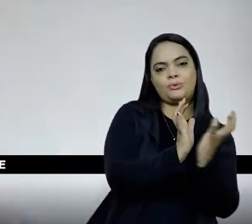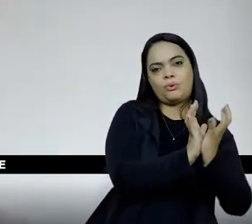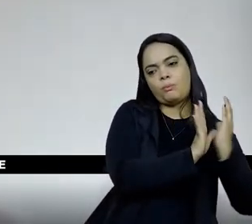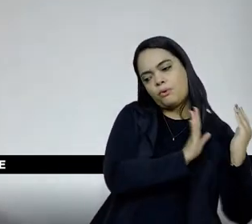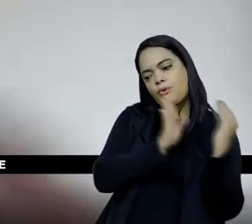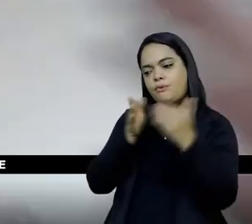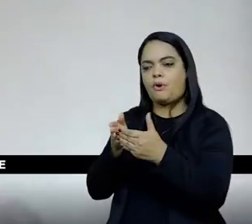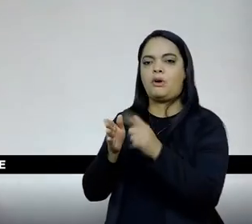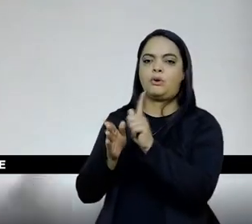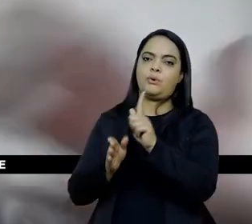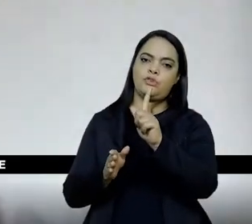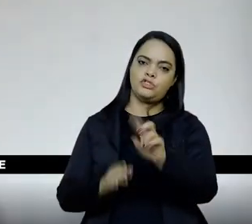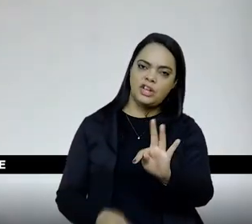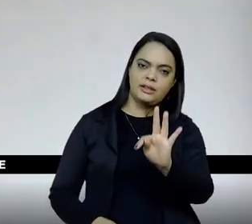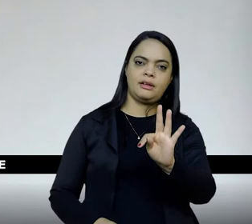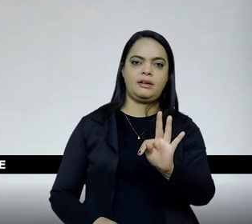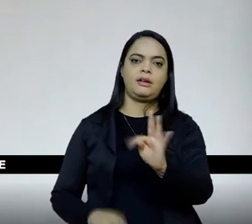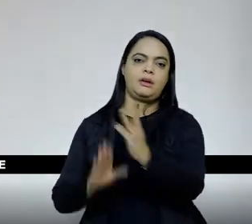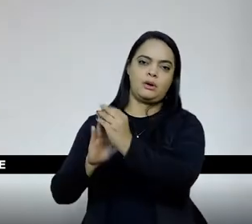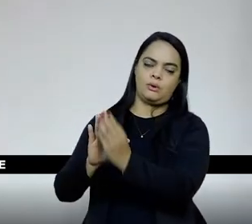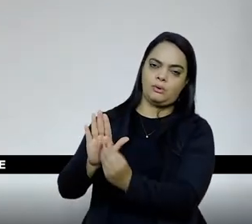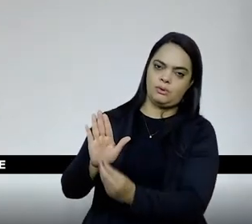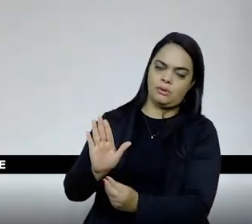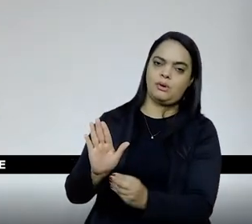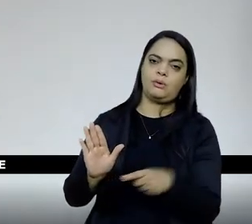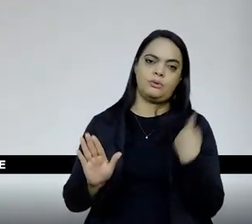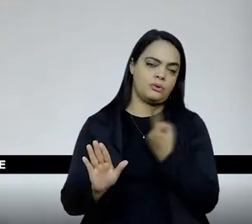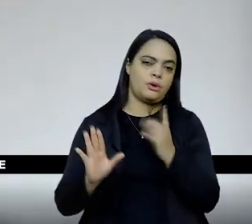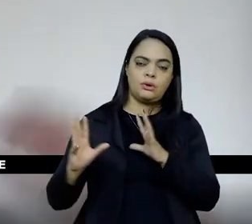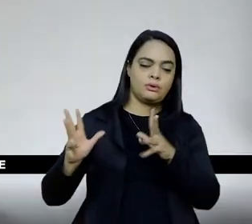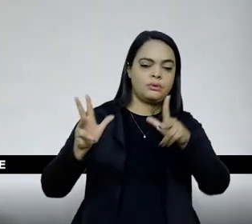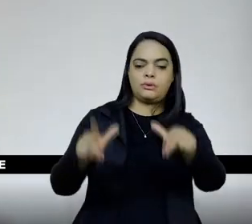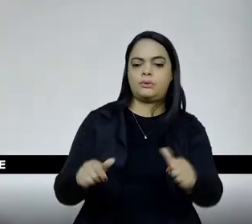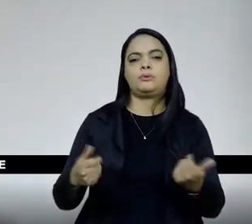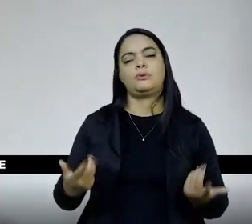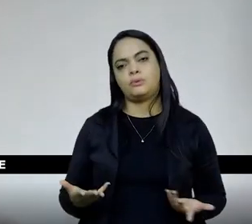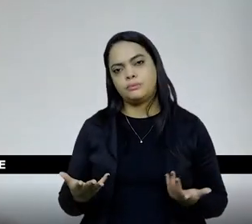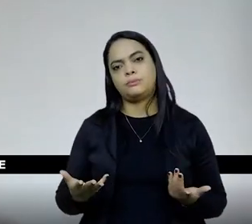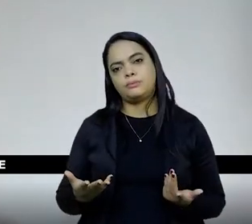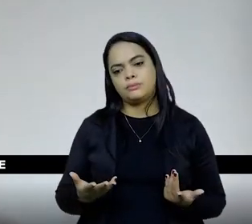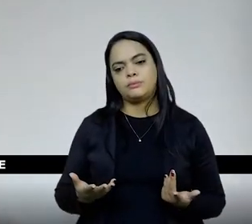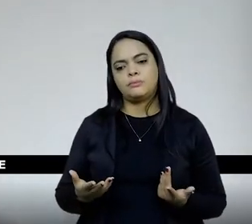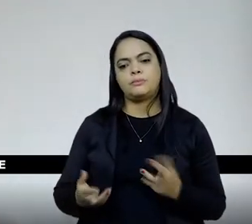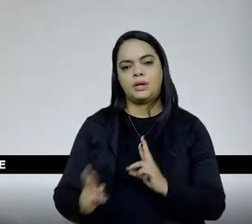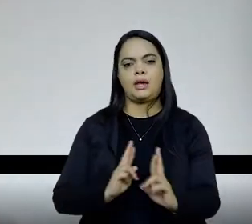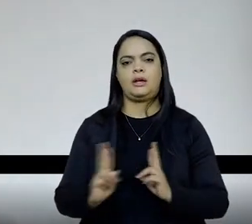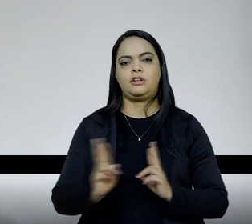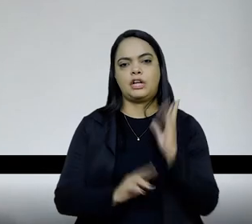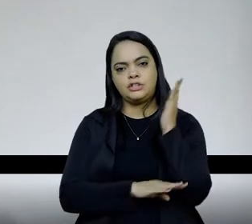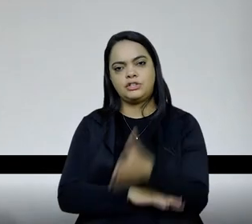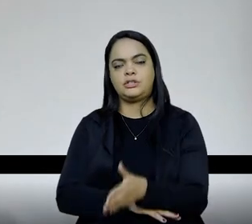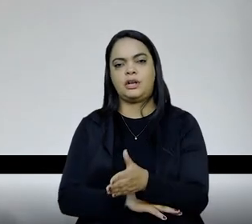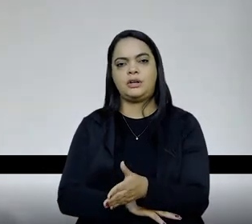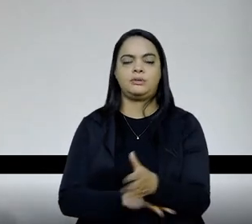que, inclusive nós todos, em algum momento, passaríamos a nos relacionar diretamente com